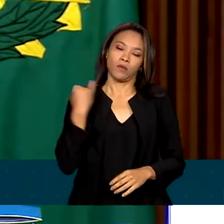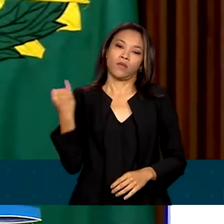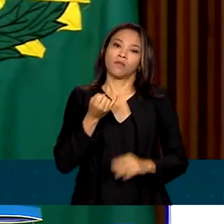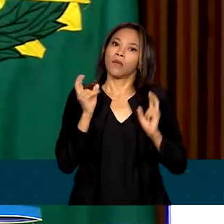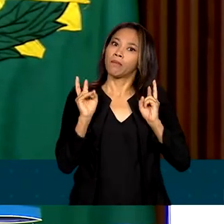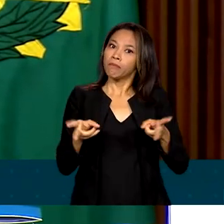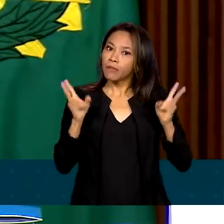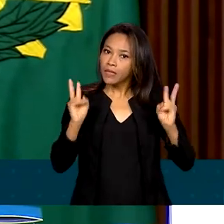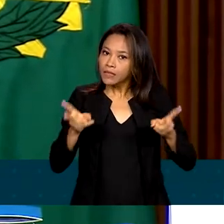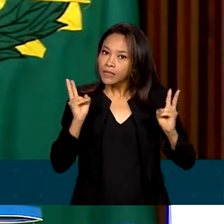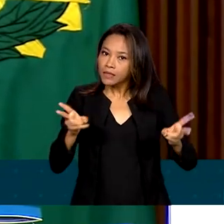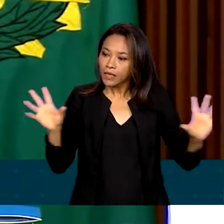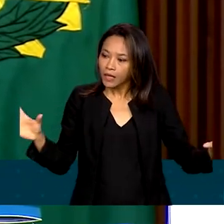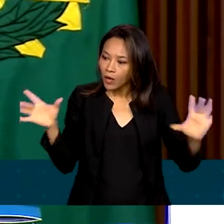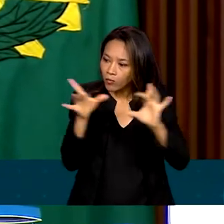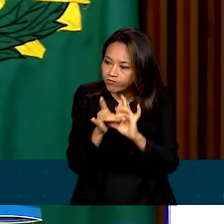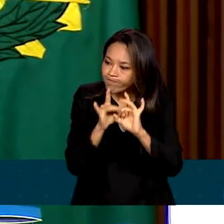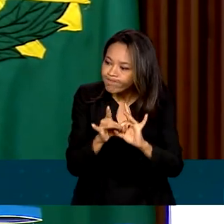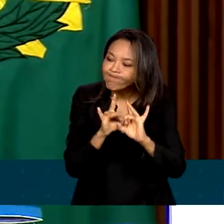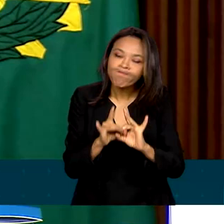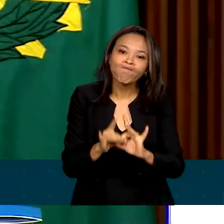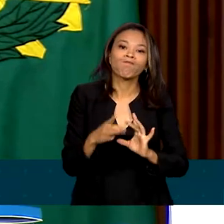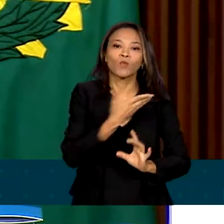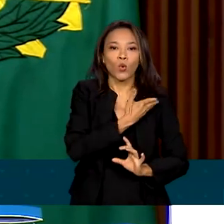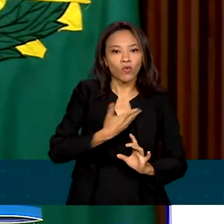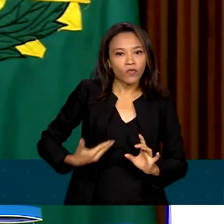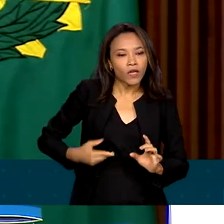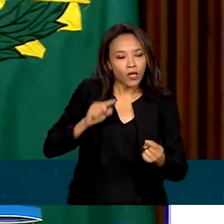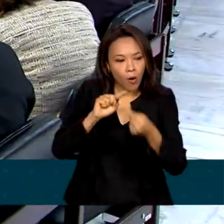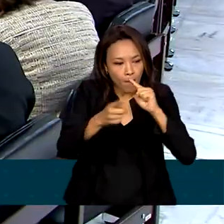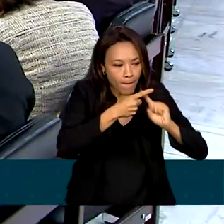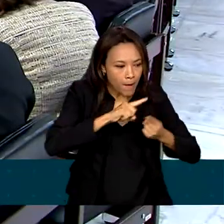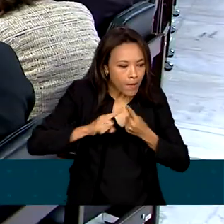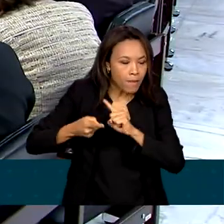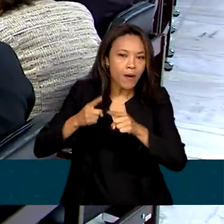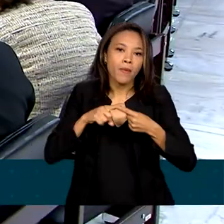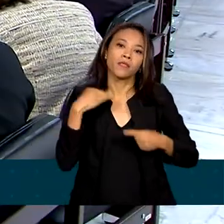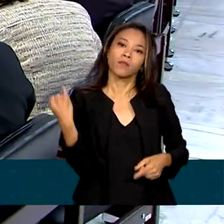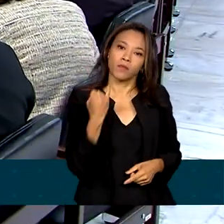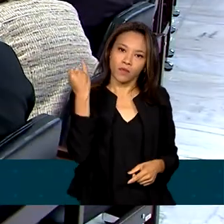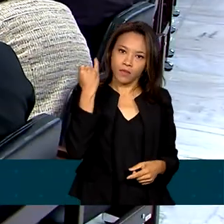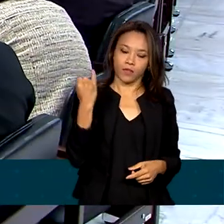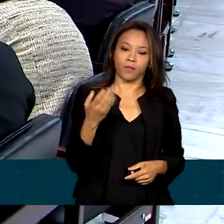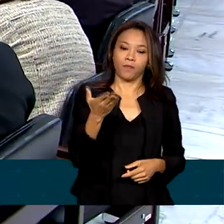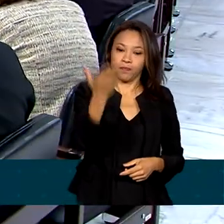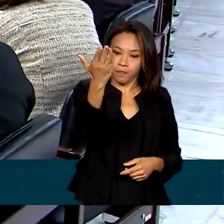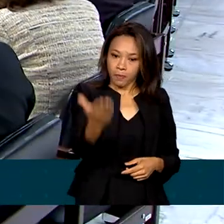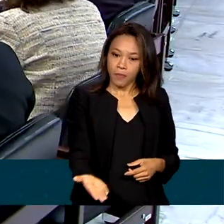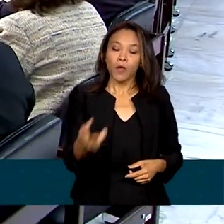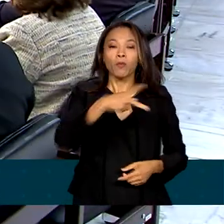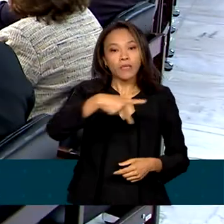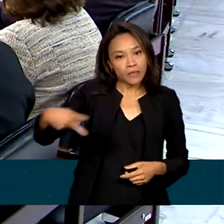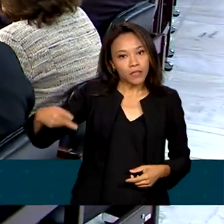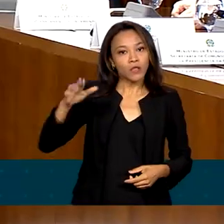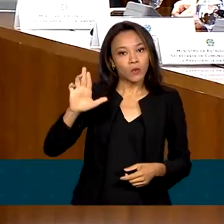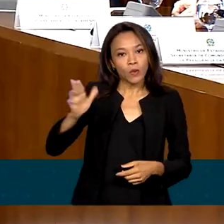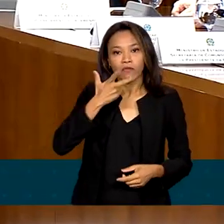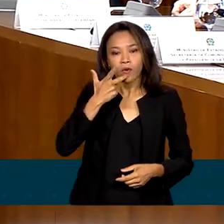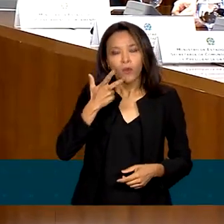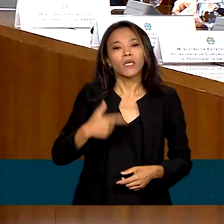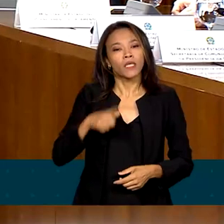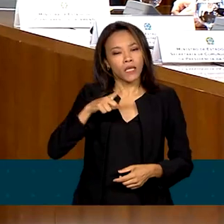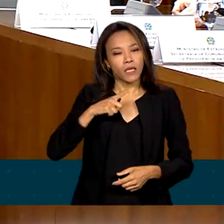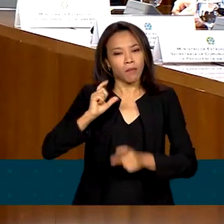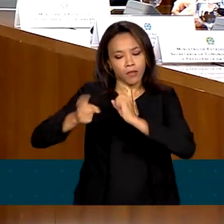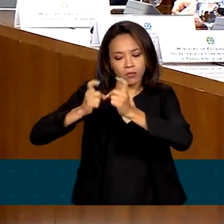manter a unidade do governo, para manter a coesão do governo. Para o presidente, somente uma gestão responsável e planejada